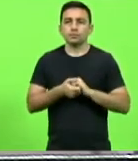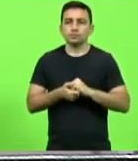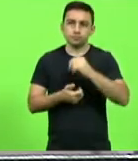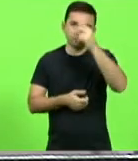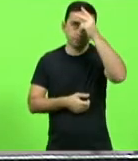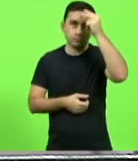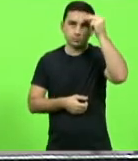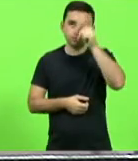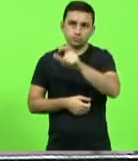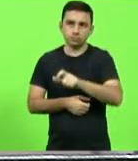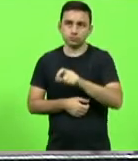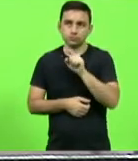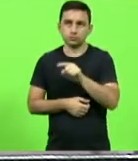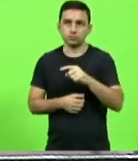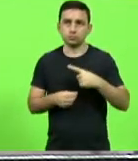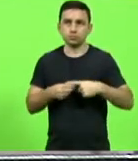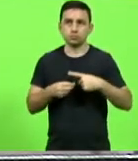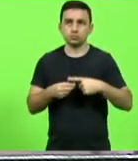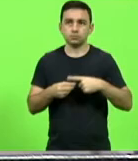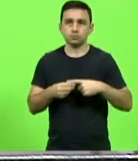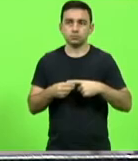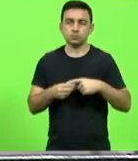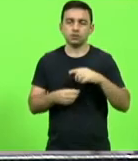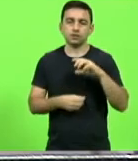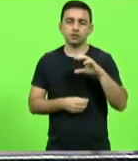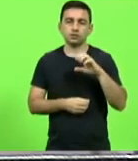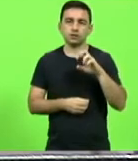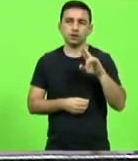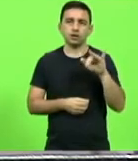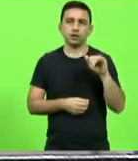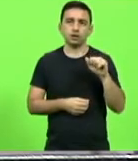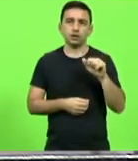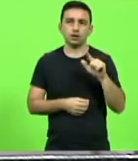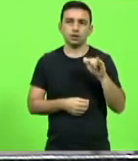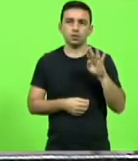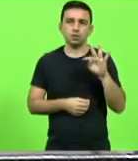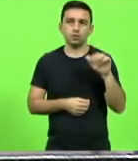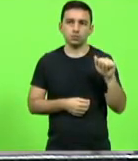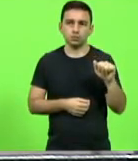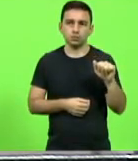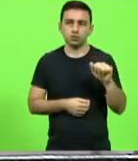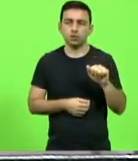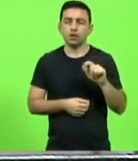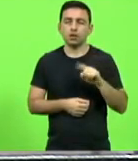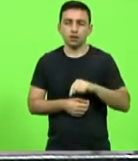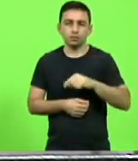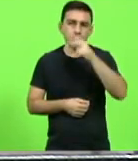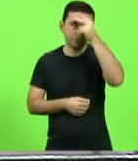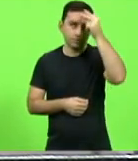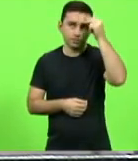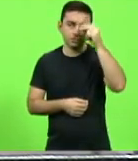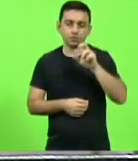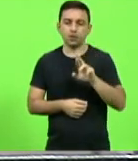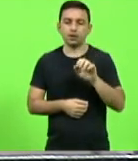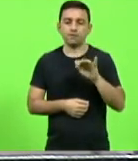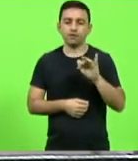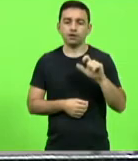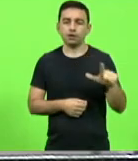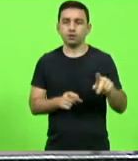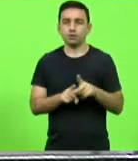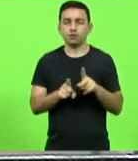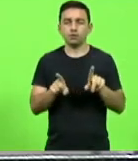do município de Serra Alta que está presente aqui no plenário o prefeito Rafael o assessor